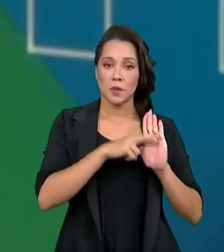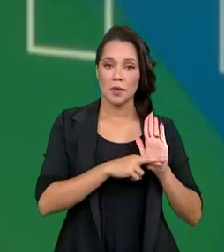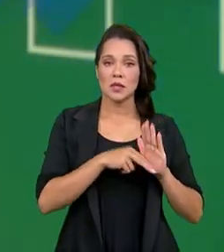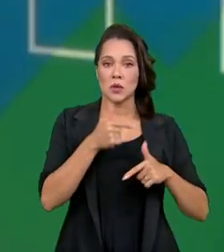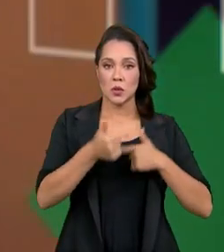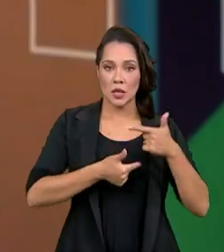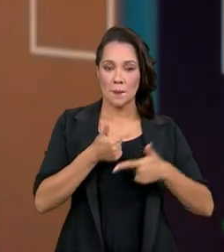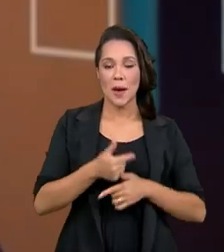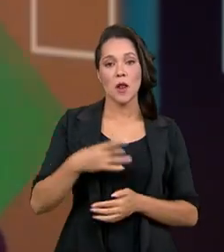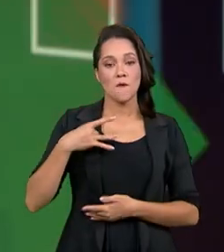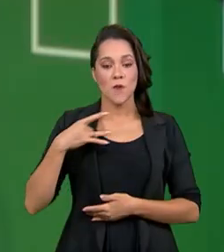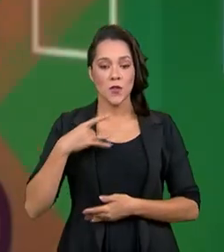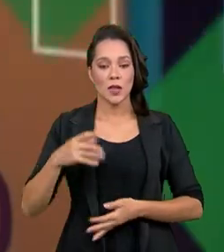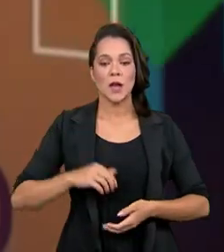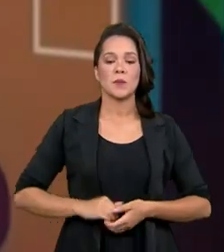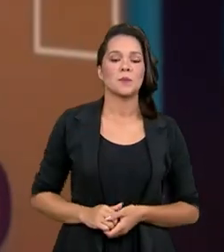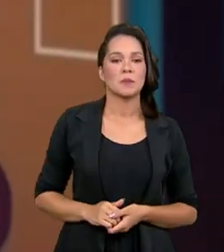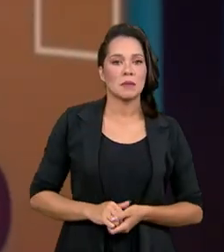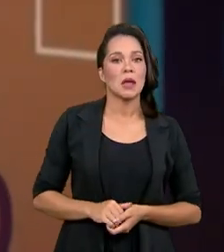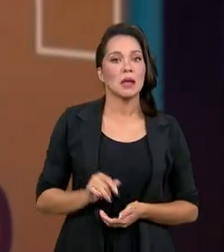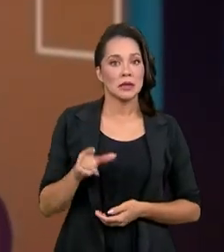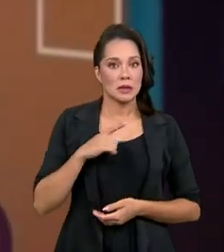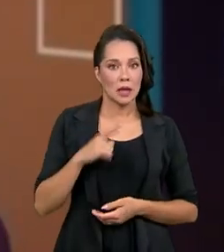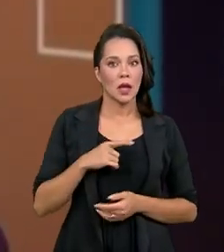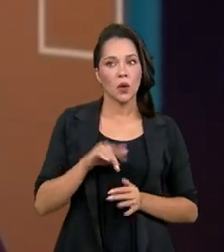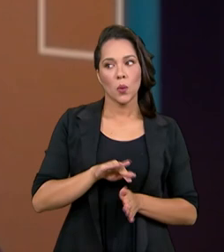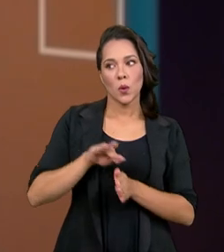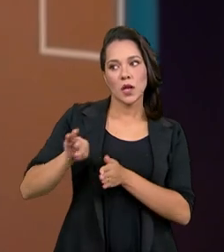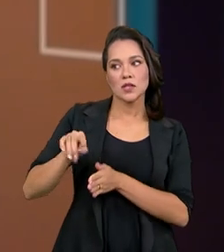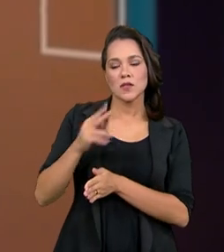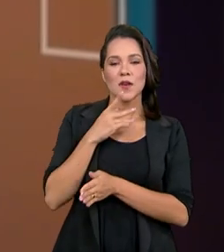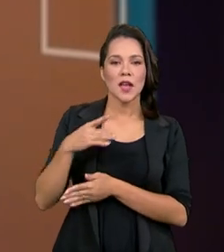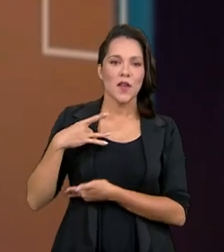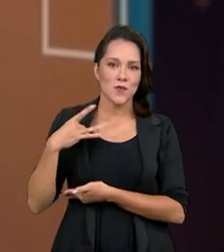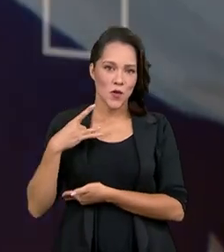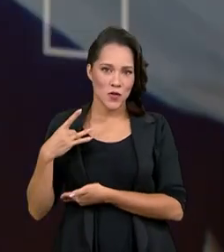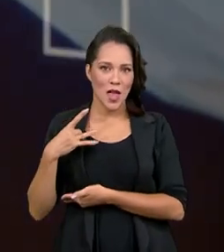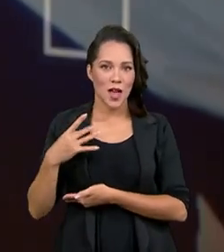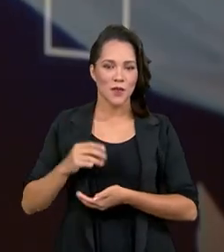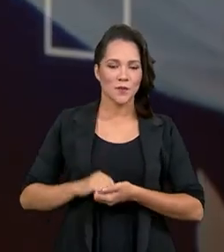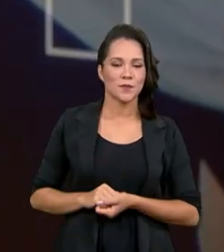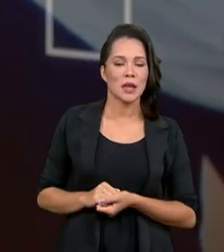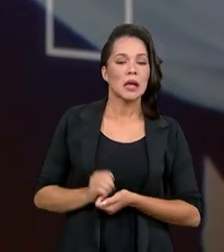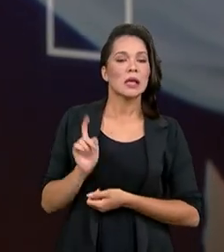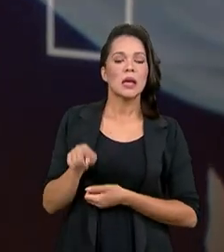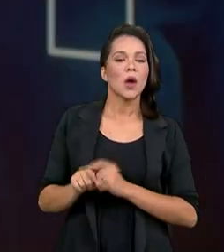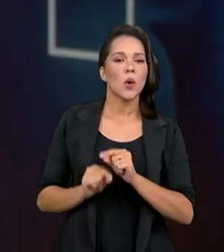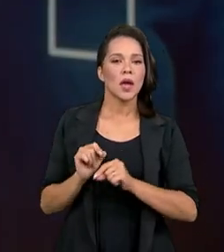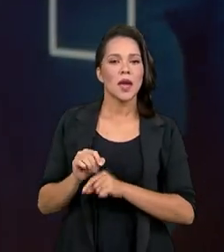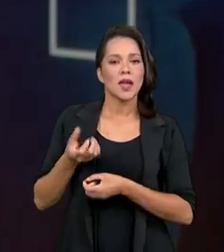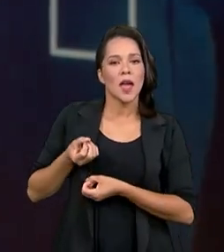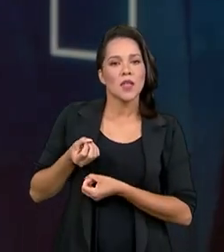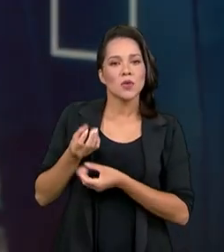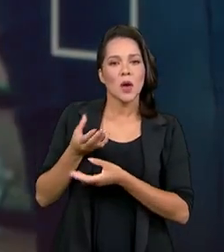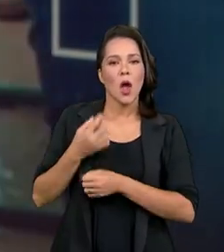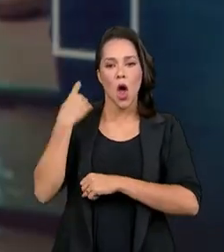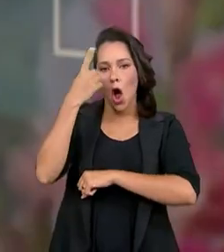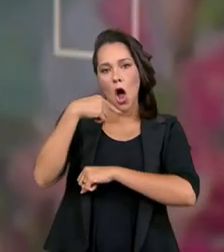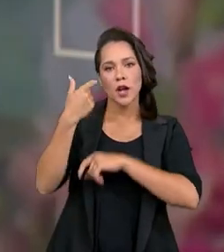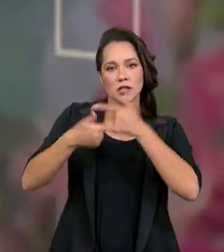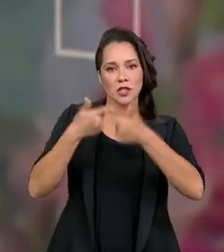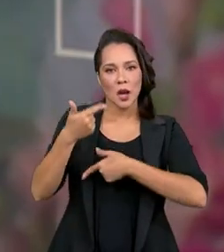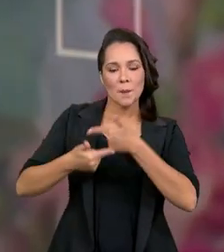serviço voluntário. Uma parte do que a gente chama de voluntariado, que é a doação de horas de